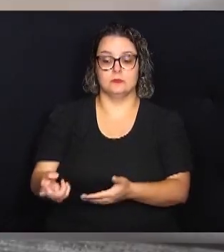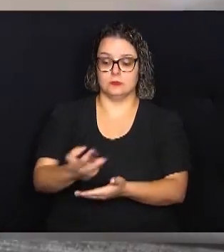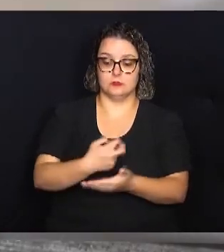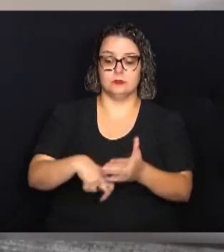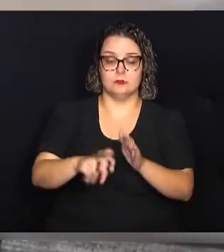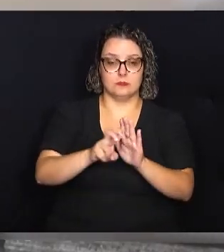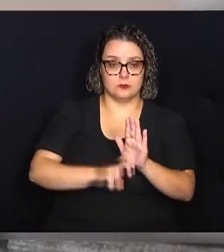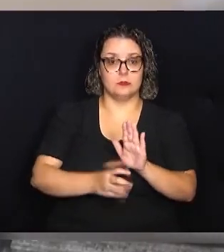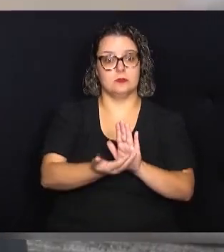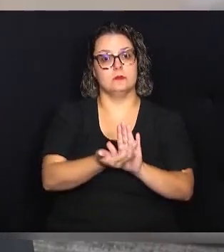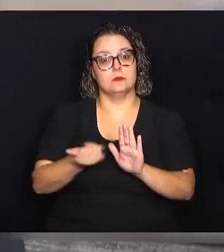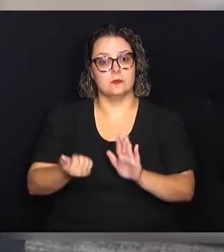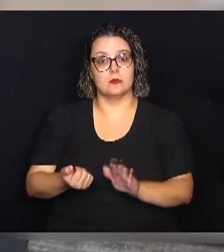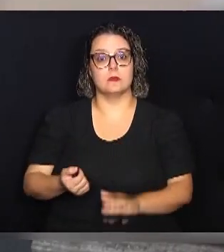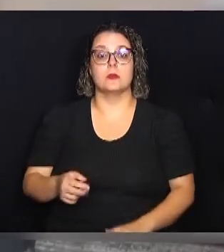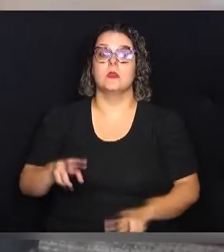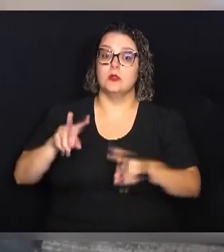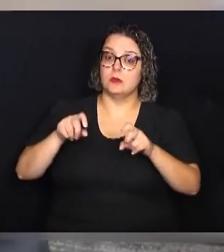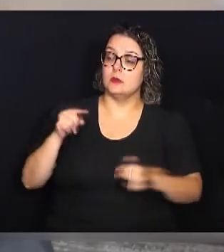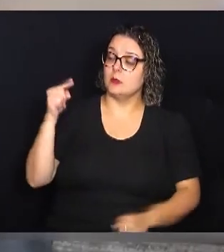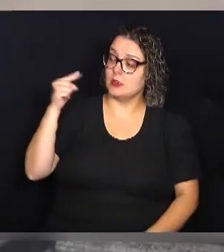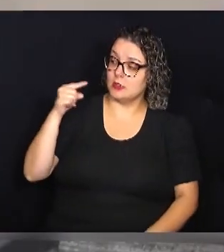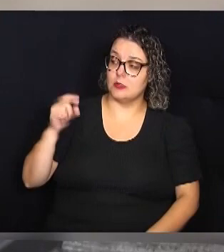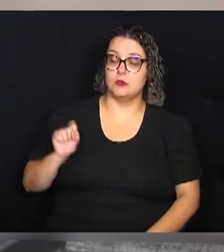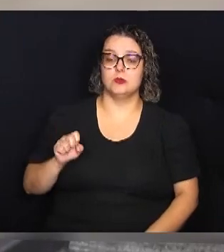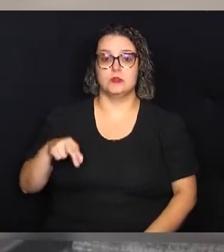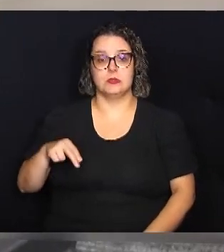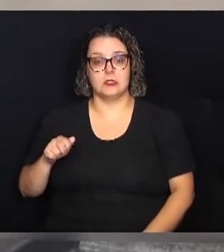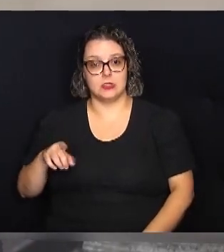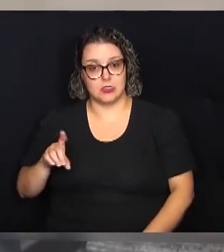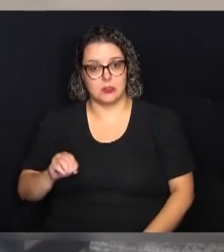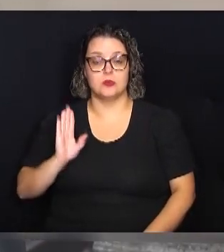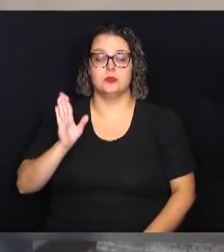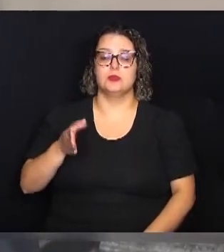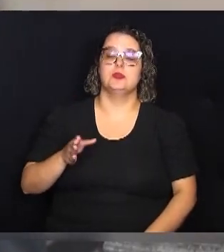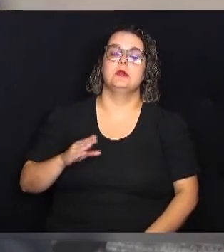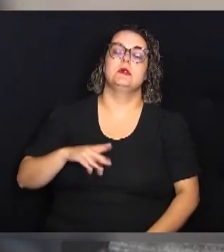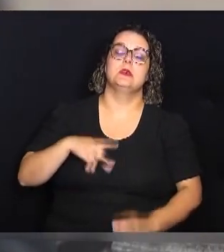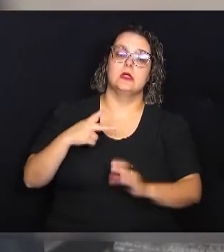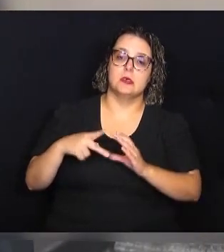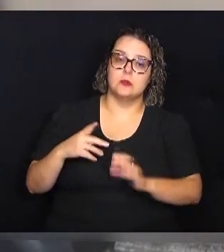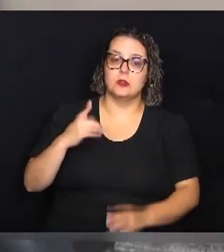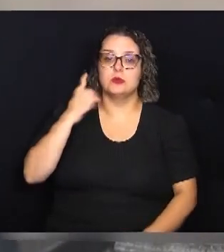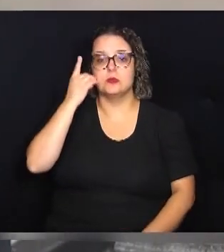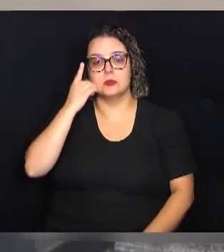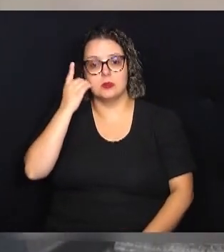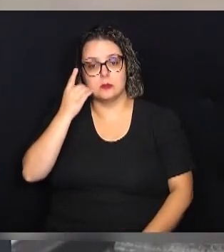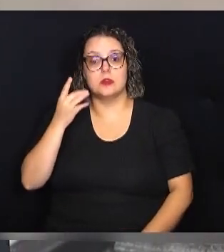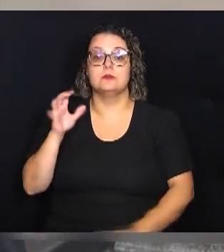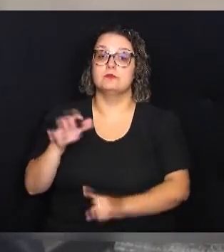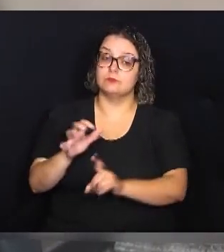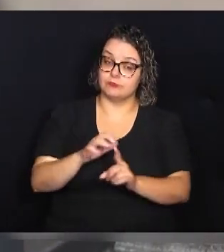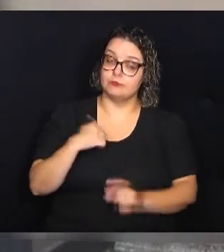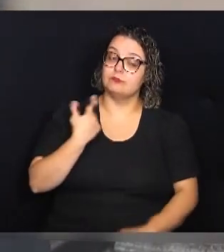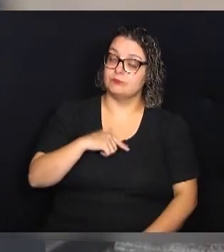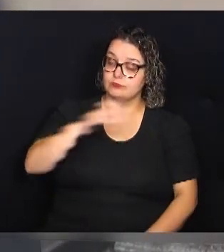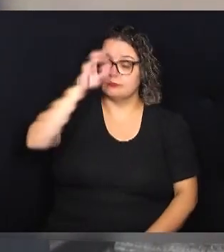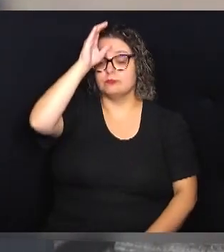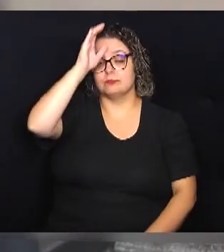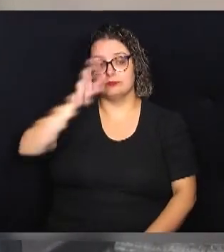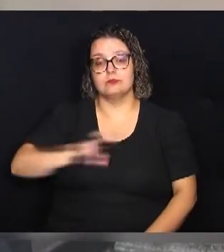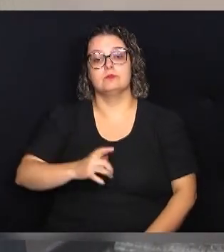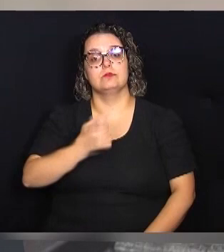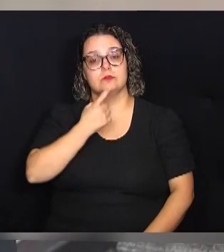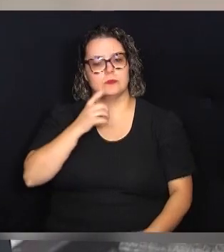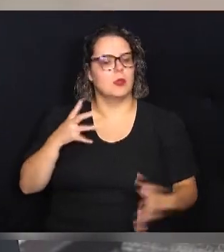que está lá no Senado agora, para ser apreciado, já passou pela Câmara dos Deputados e vai afetar a vida de nós campineiros e de todos os brasileiros.